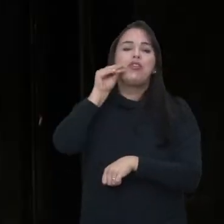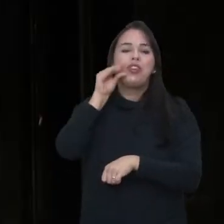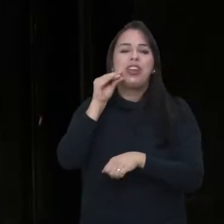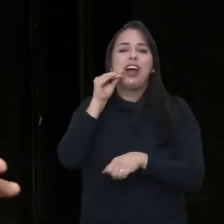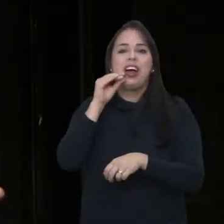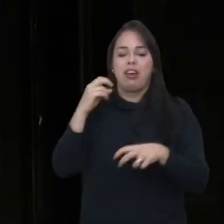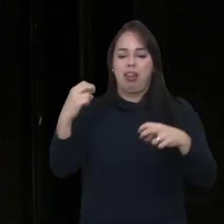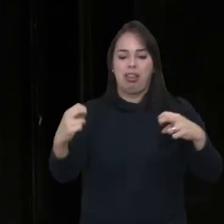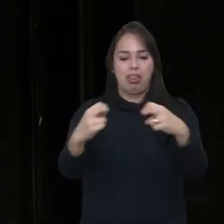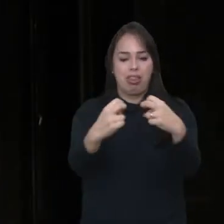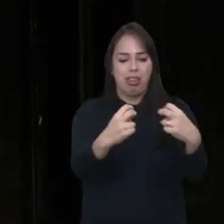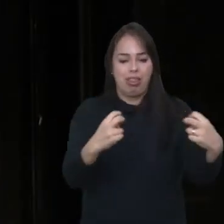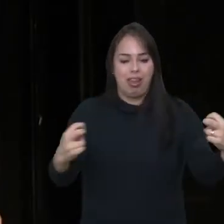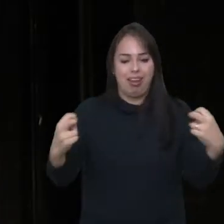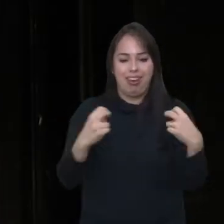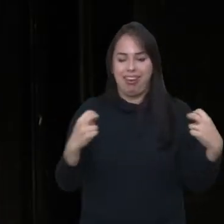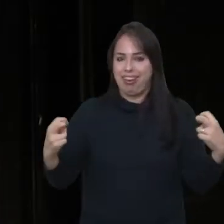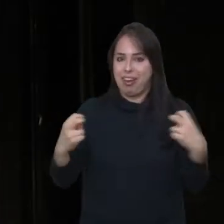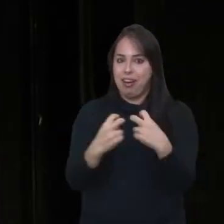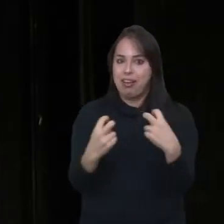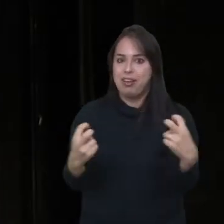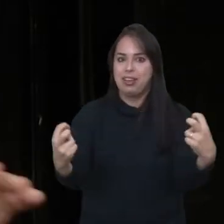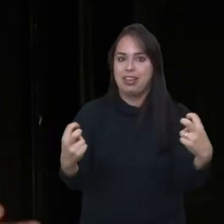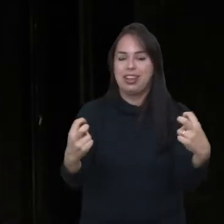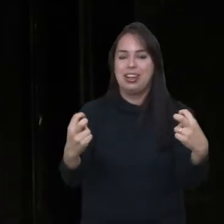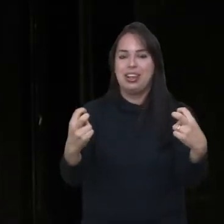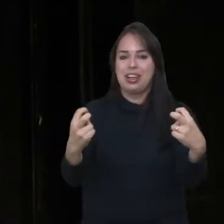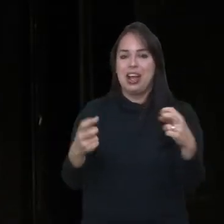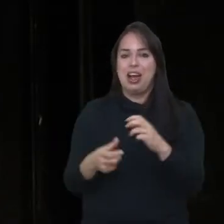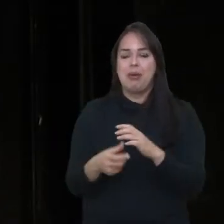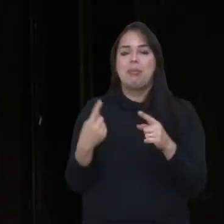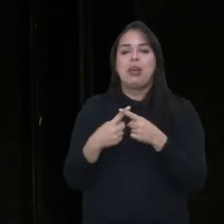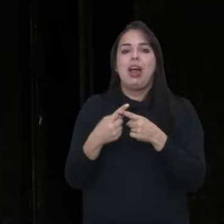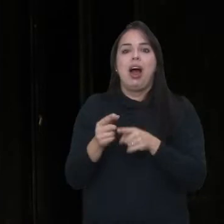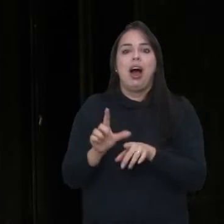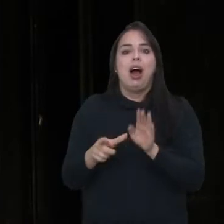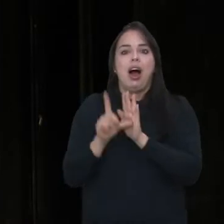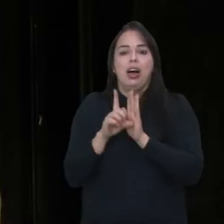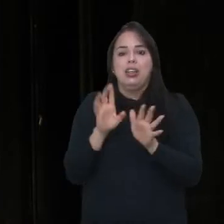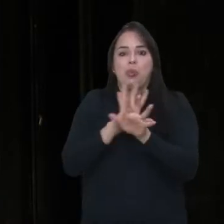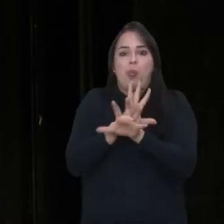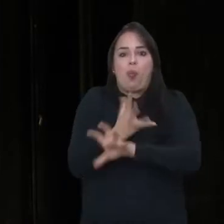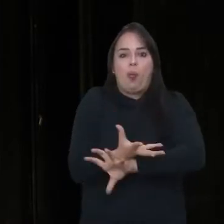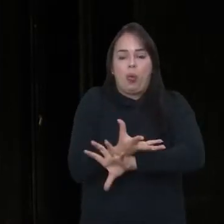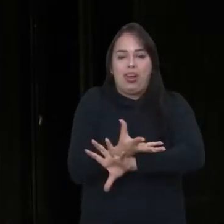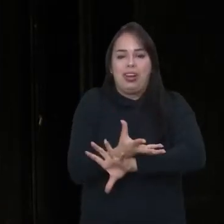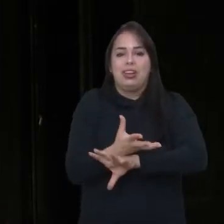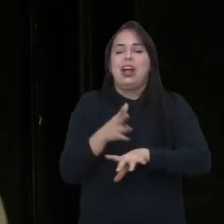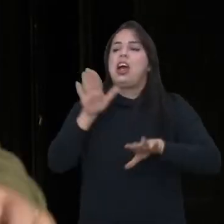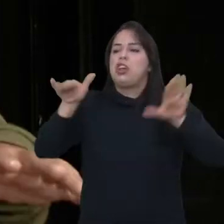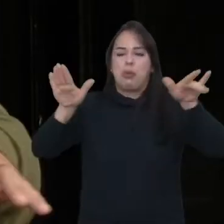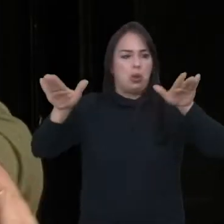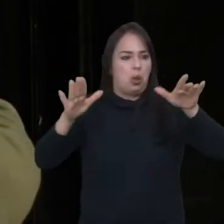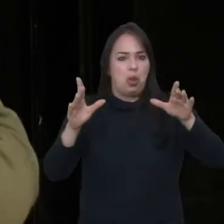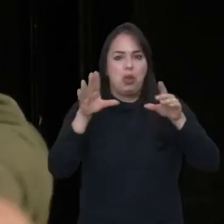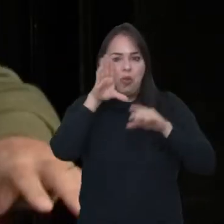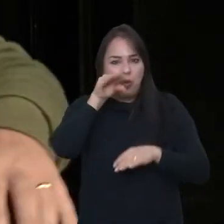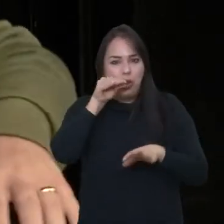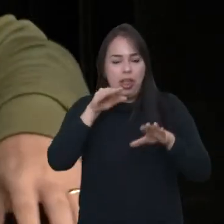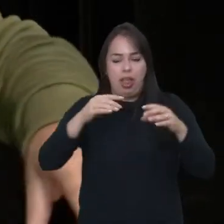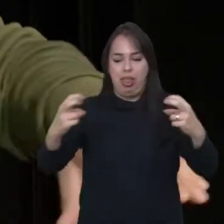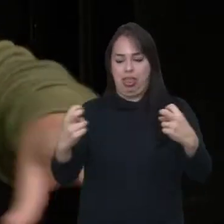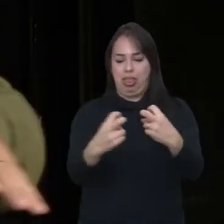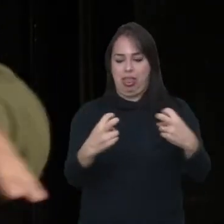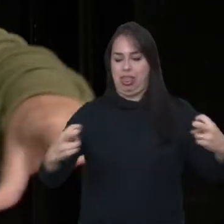porque, assim, tava dando vergonha, porque não tava vazio, assim, então ela chamou o chapeiro, o motoboy, ah, senta aqui,